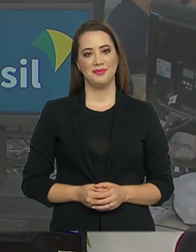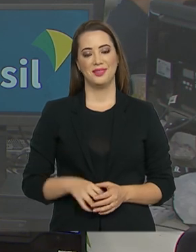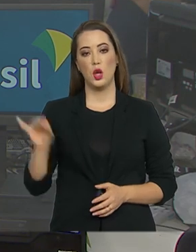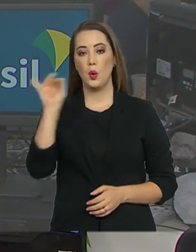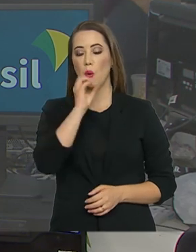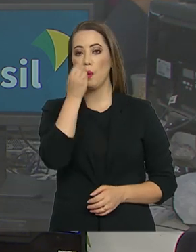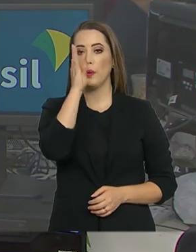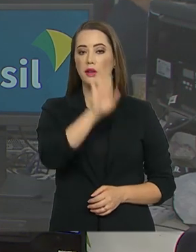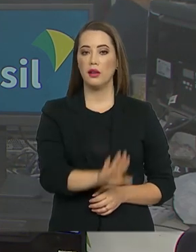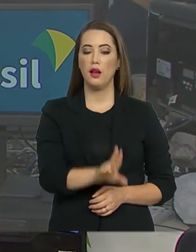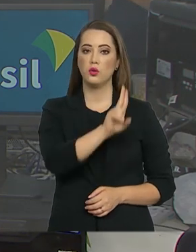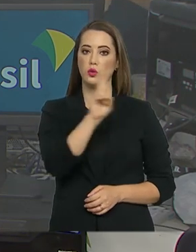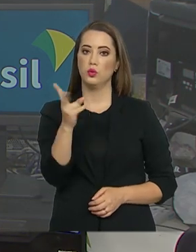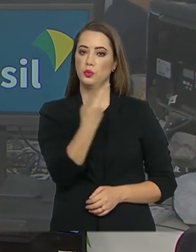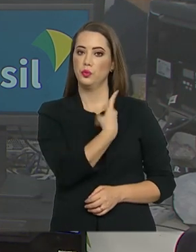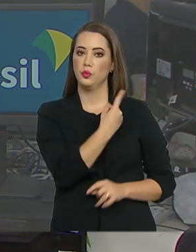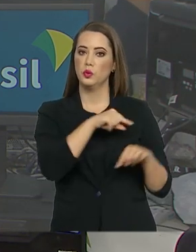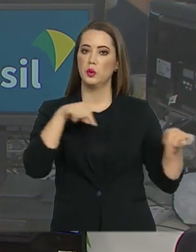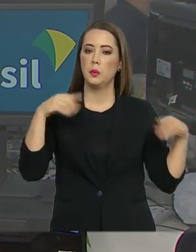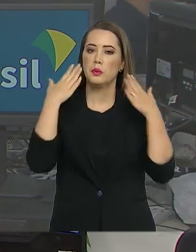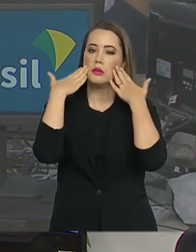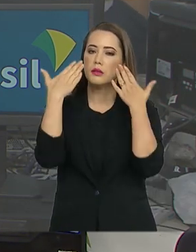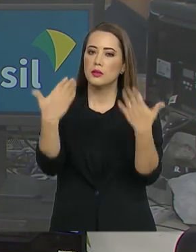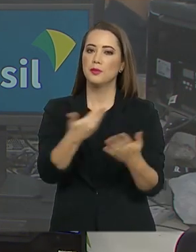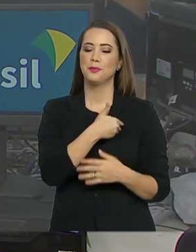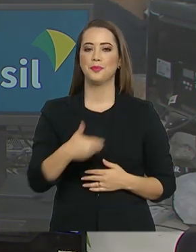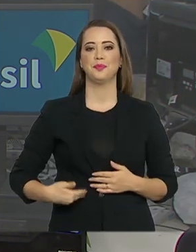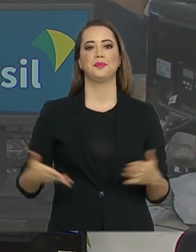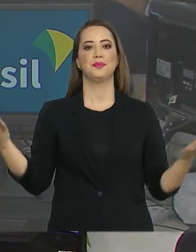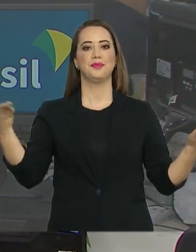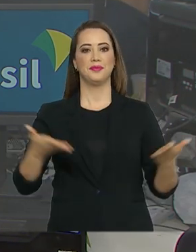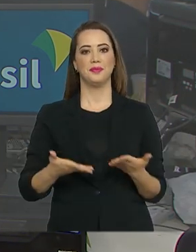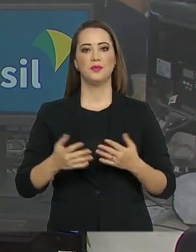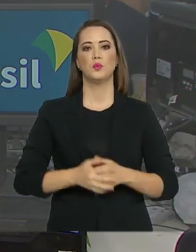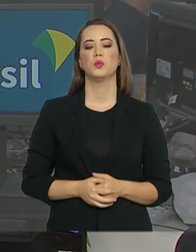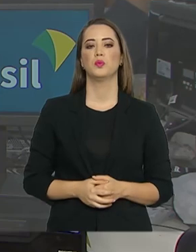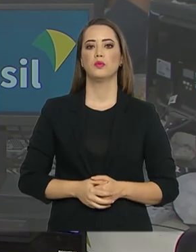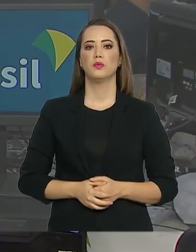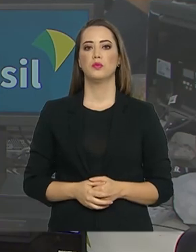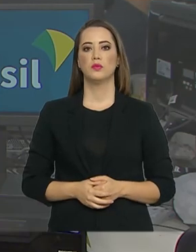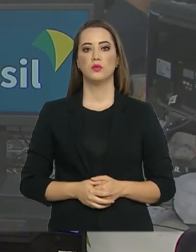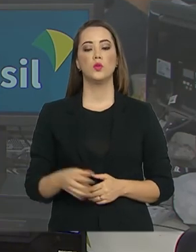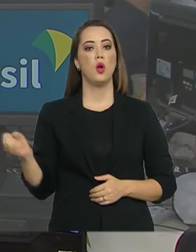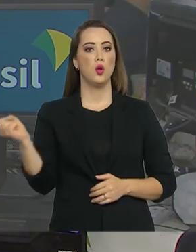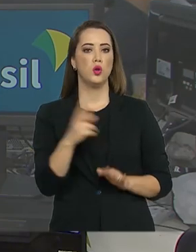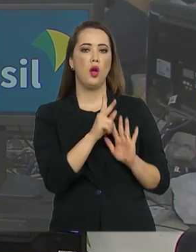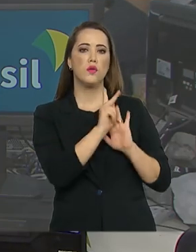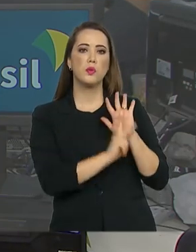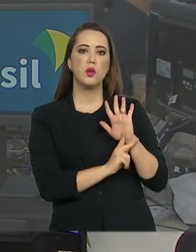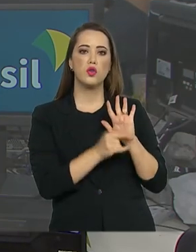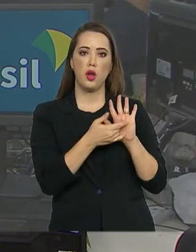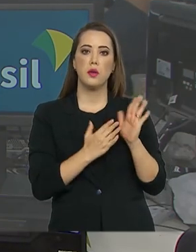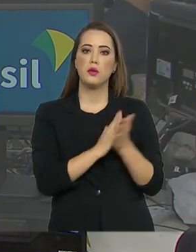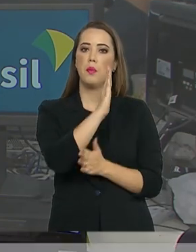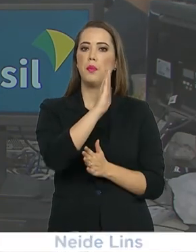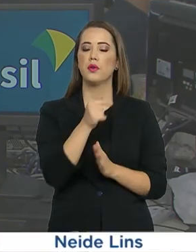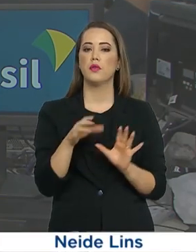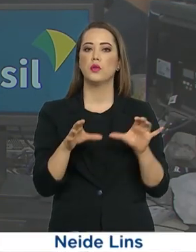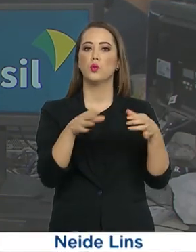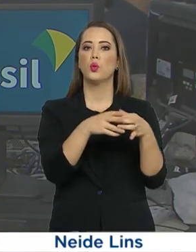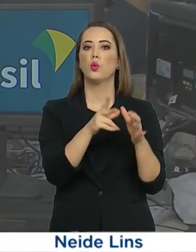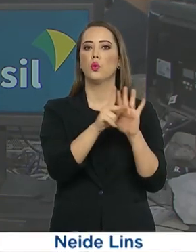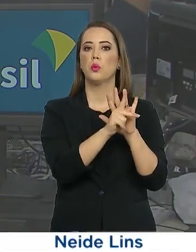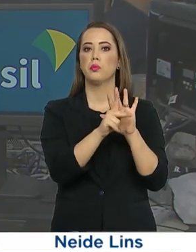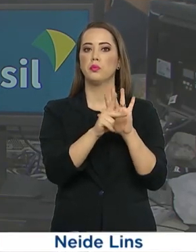Olá, boa tarde, eu sou Roberto Camargo e estamos de volta com mais uma edição do Governo Agora. Novos projetos foram aprovados no